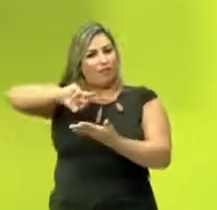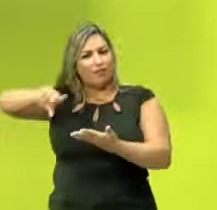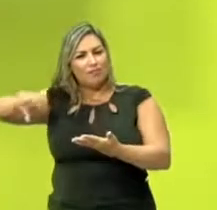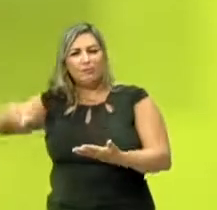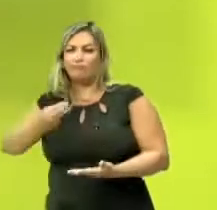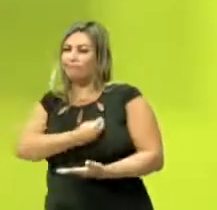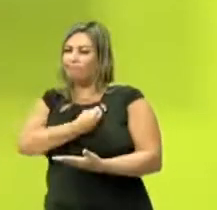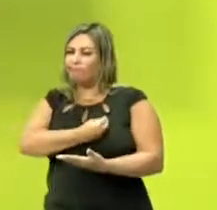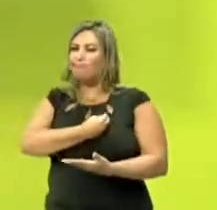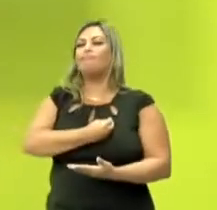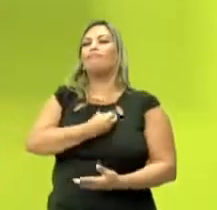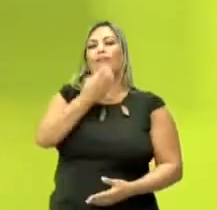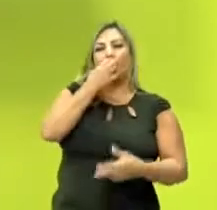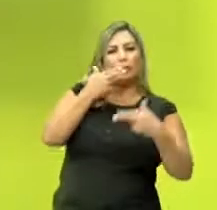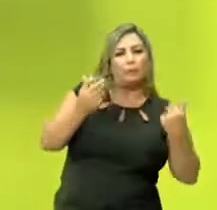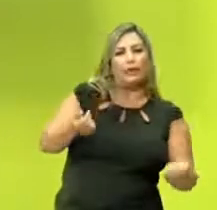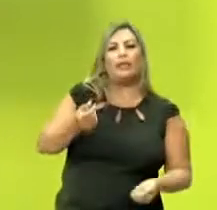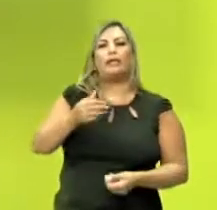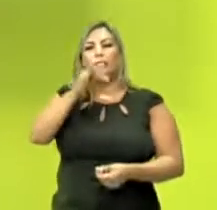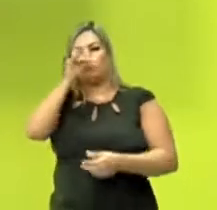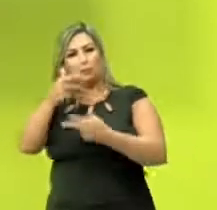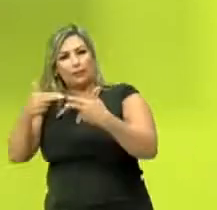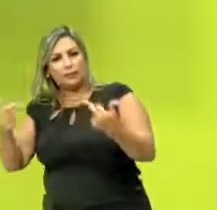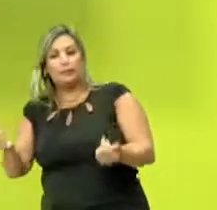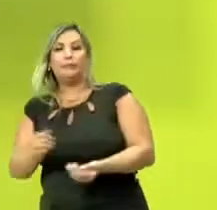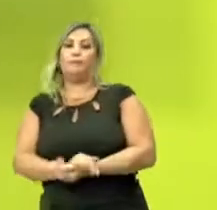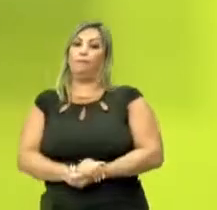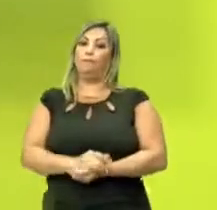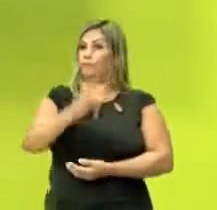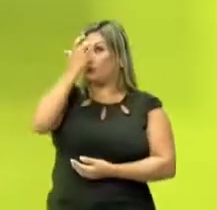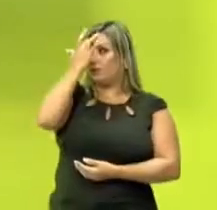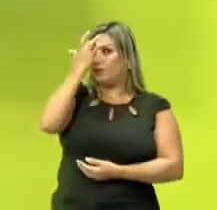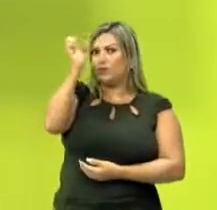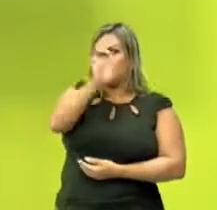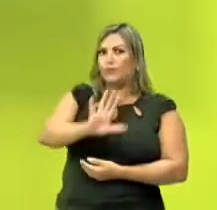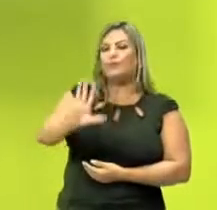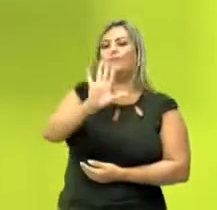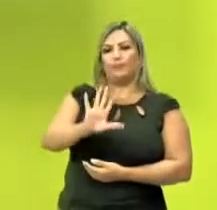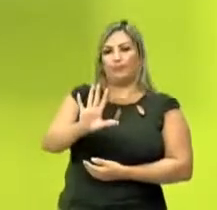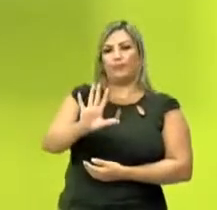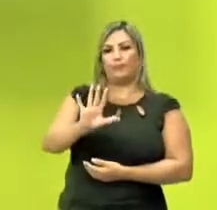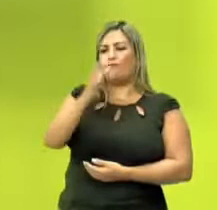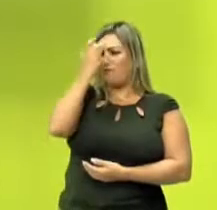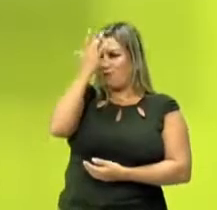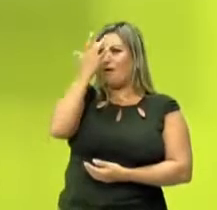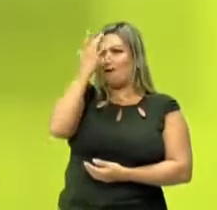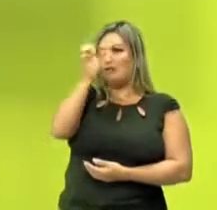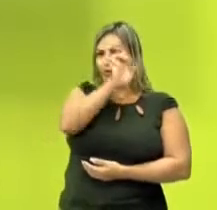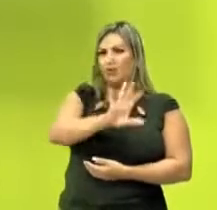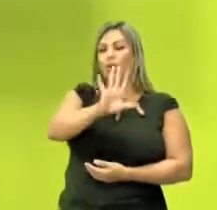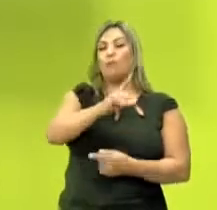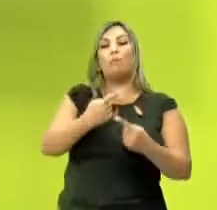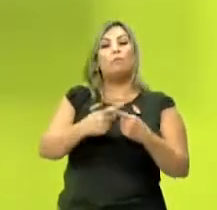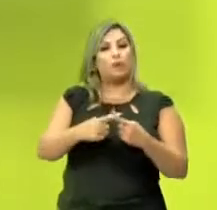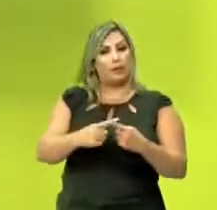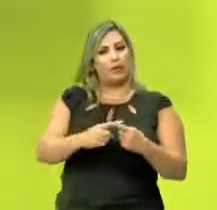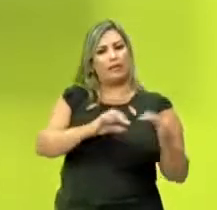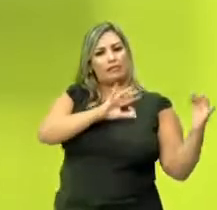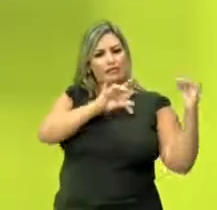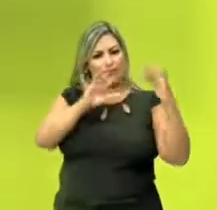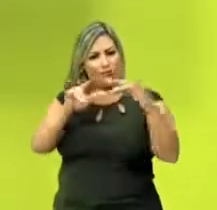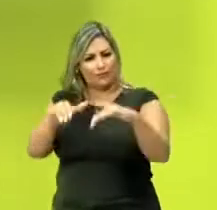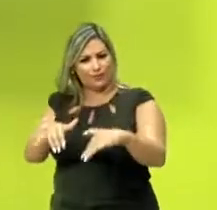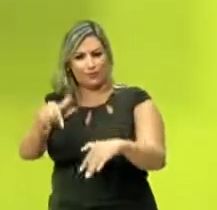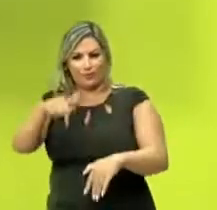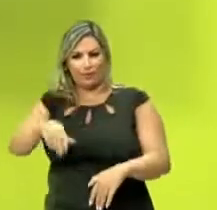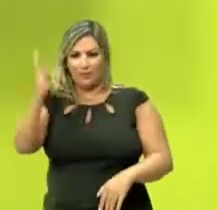de seres vivos de uma forma geral. Isso facilitou para os europeus, tá? Facilitou em que sentido? Eles vinham para